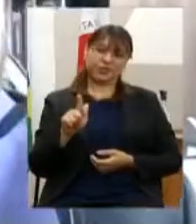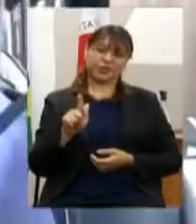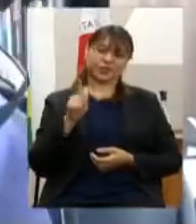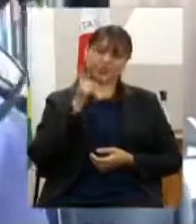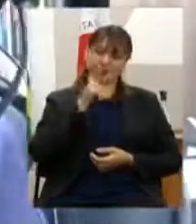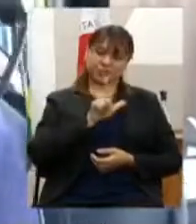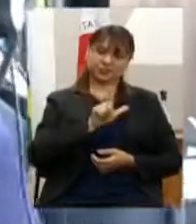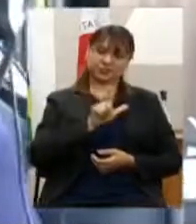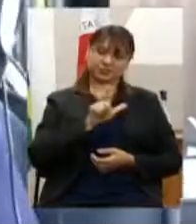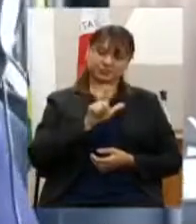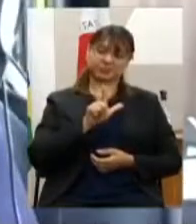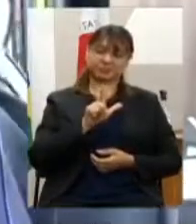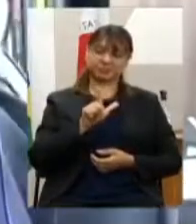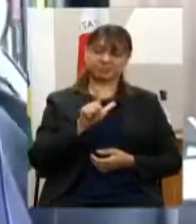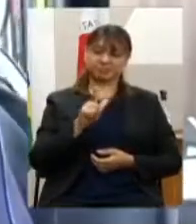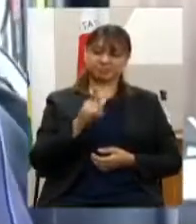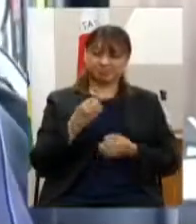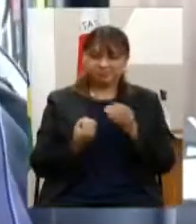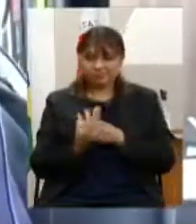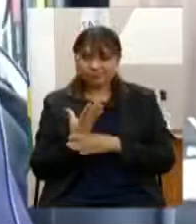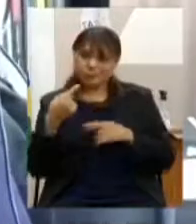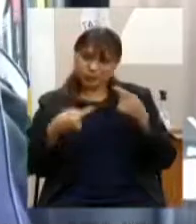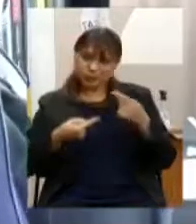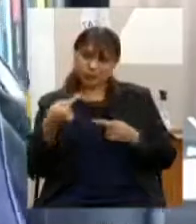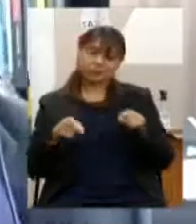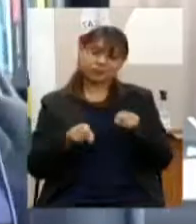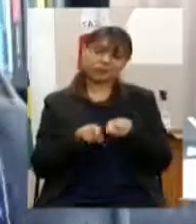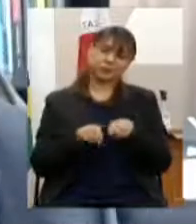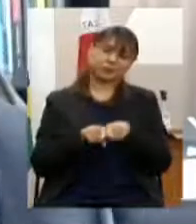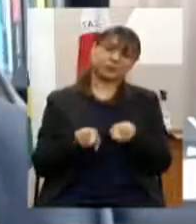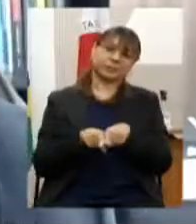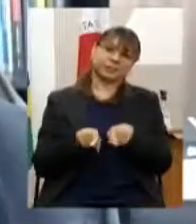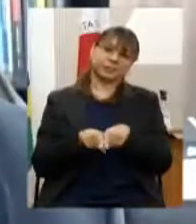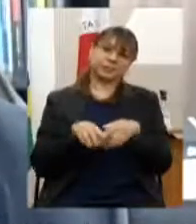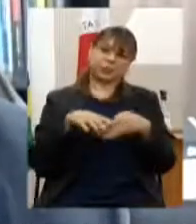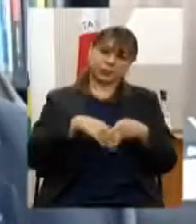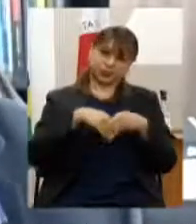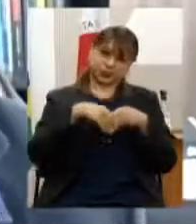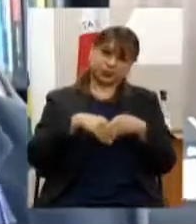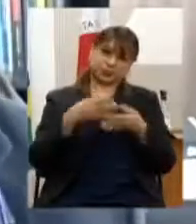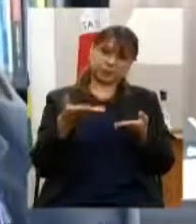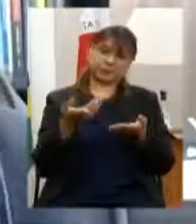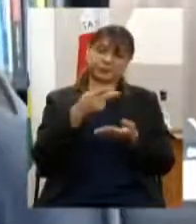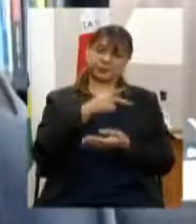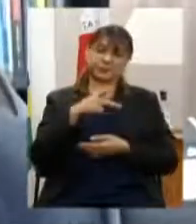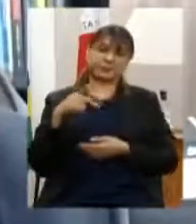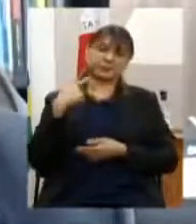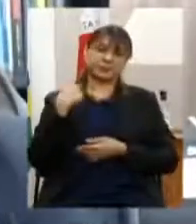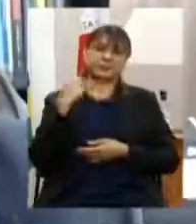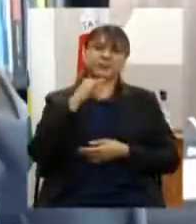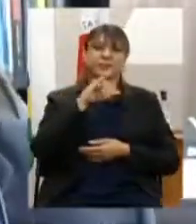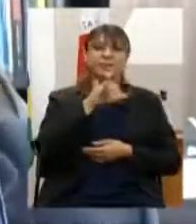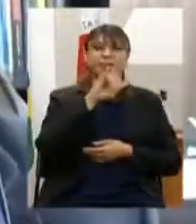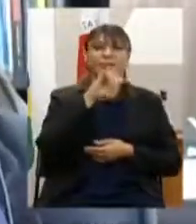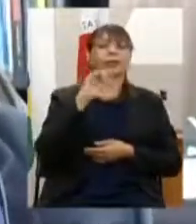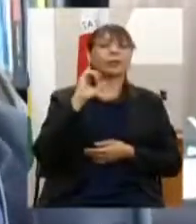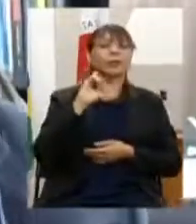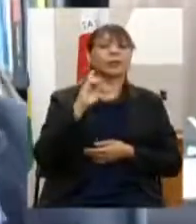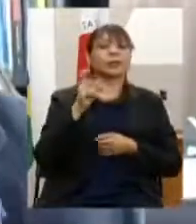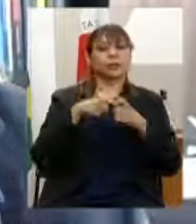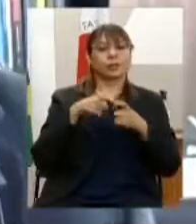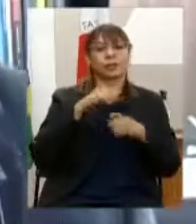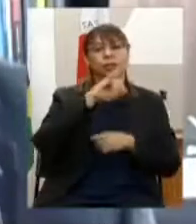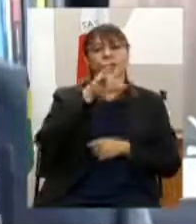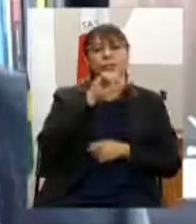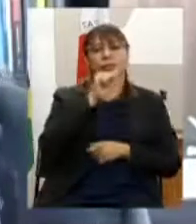essas discussões e cumprimento o presidente deputado doutor Jean Freire em nome de todos da